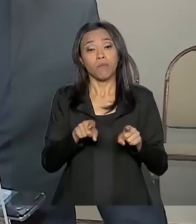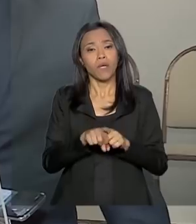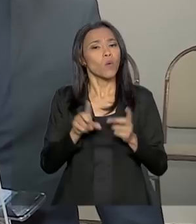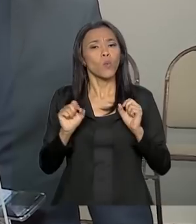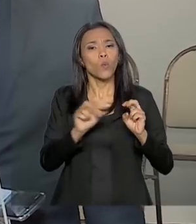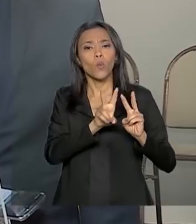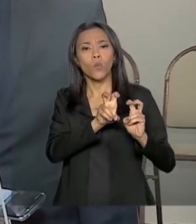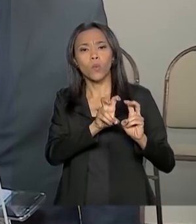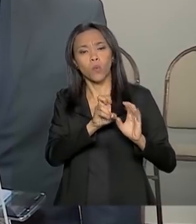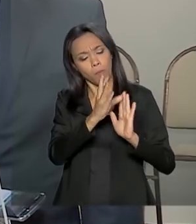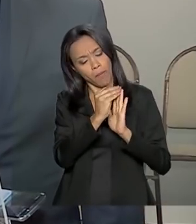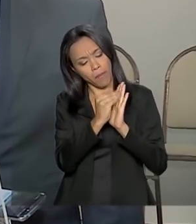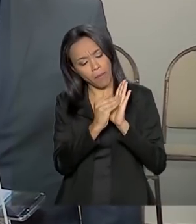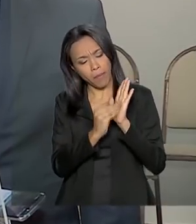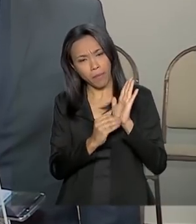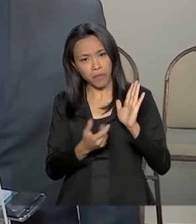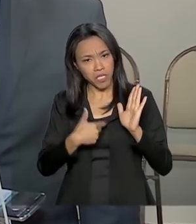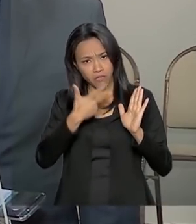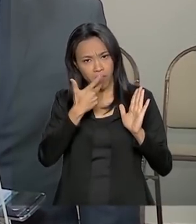diz respeito à minha pessoa, eu vi nada demais.